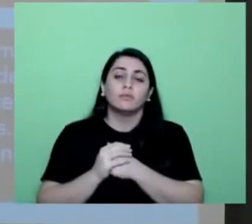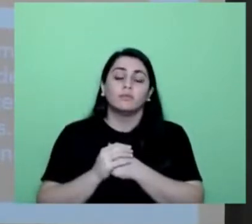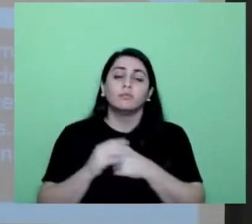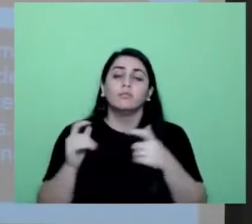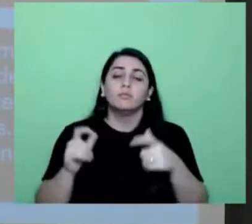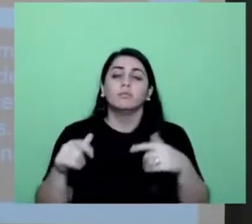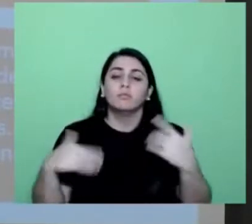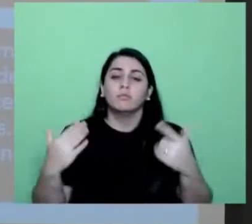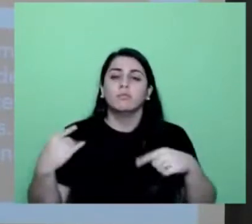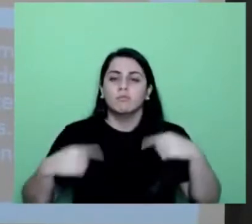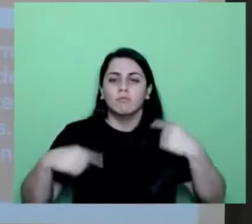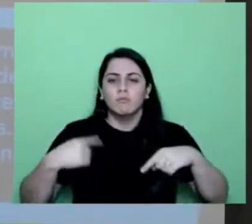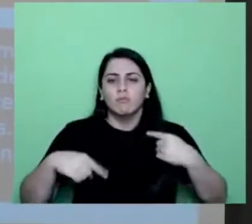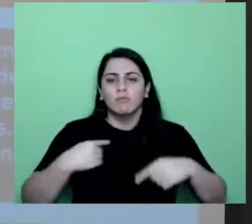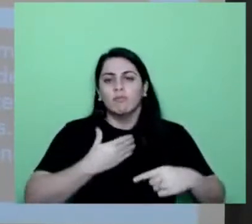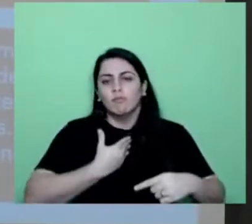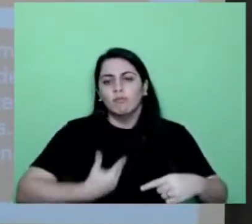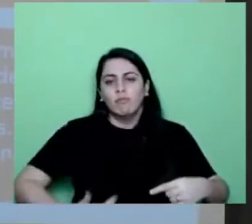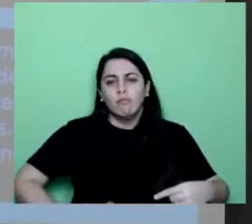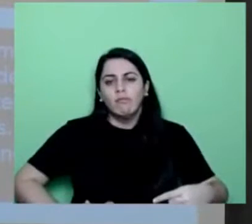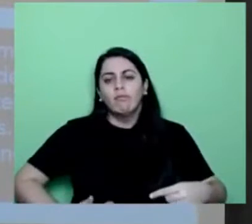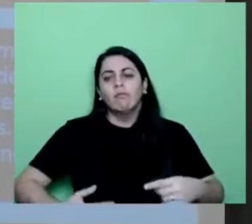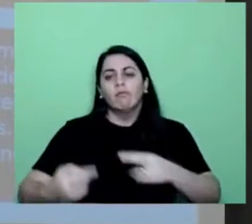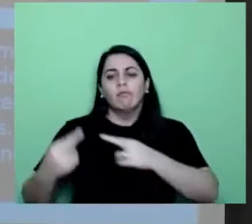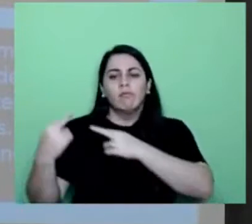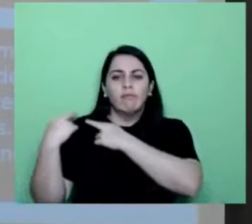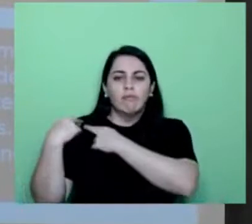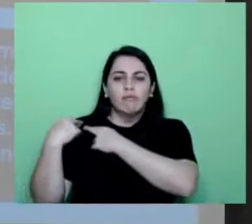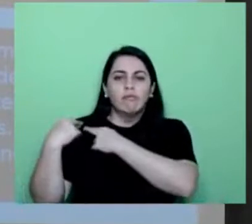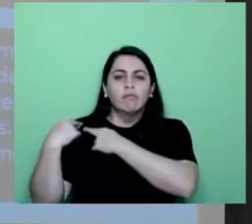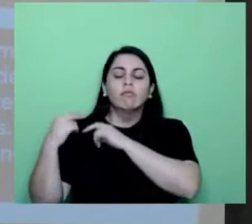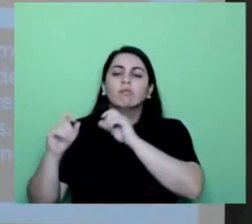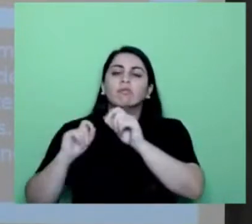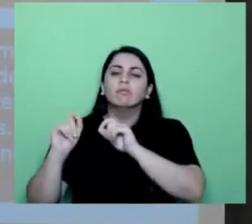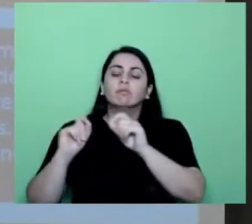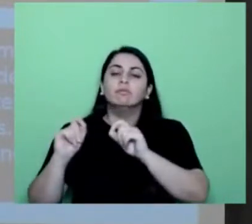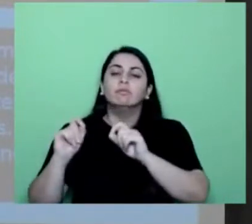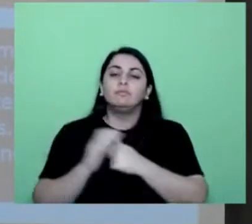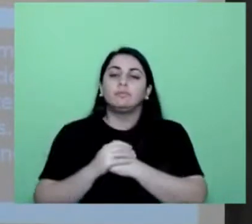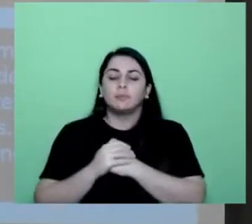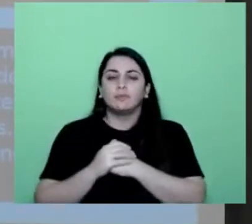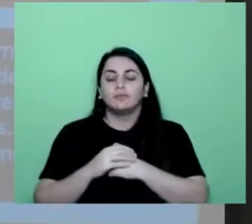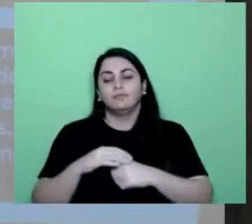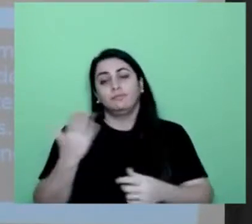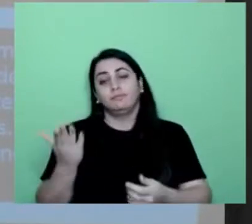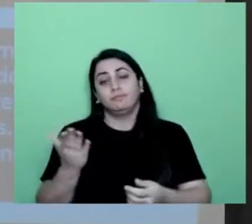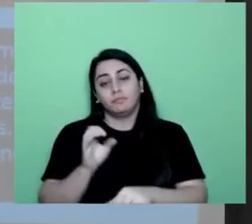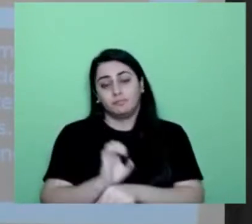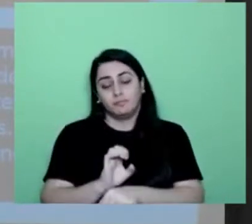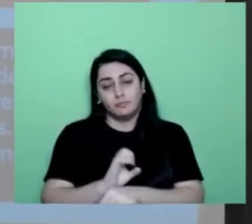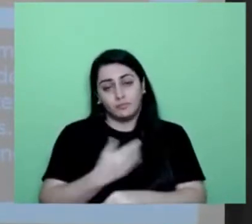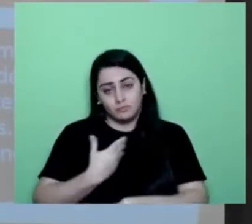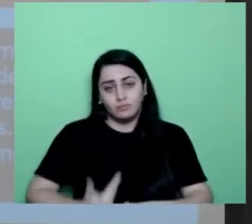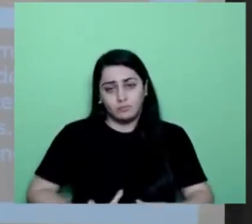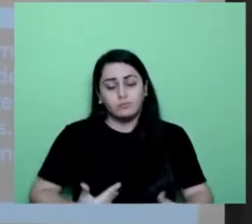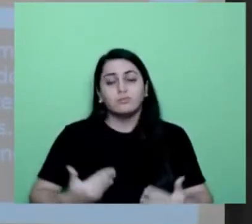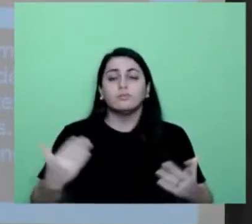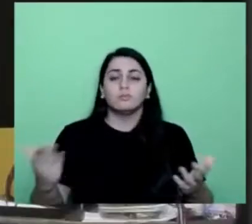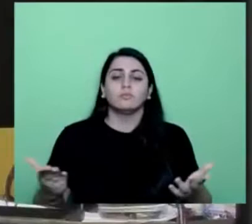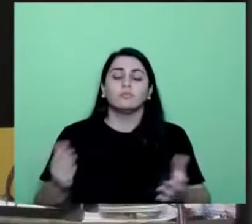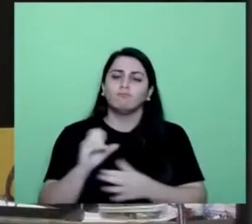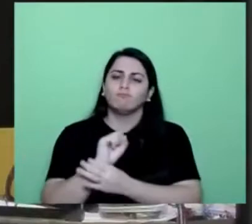Nas políticas públicas. De responsabilidade de quem, gente? Do Estado, que venha garantir a sua